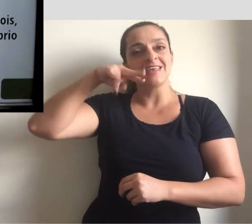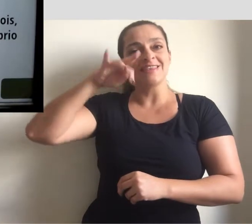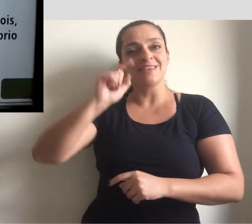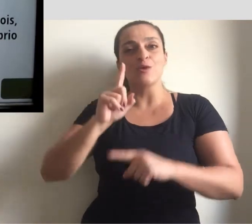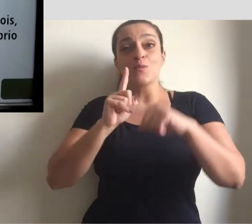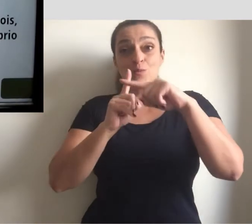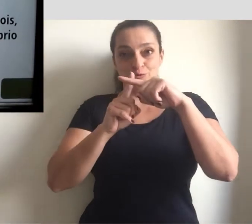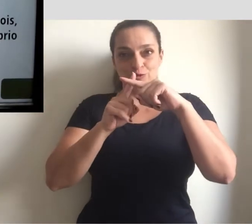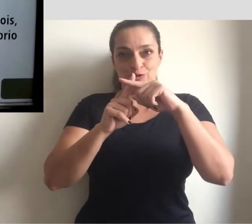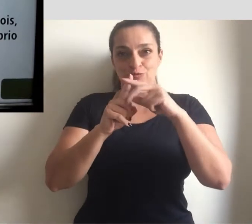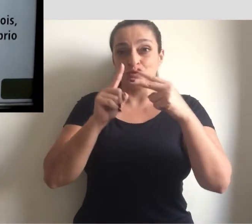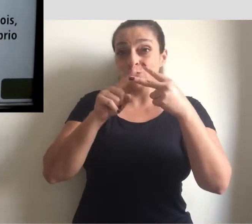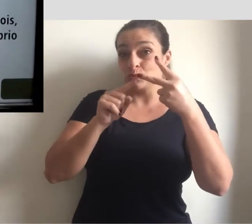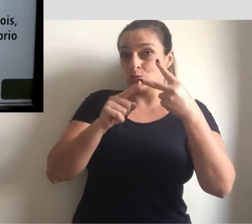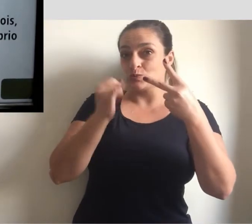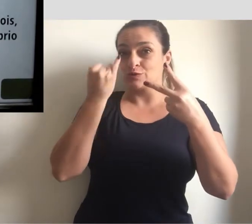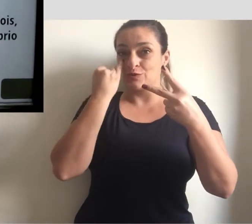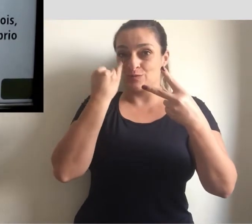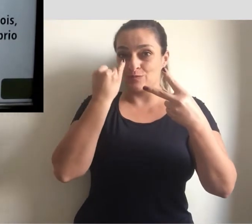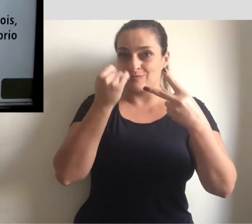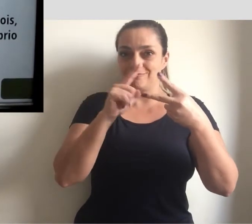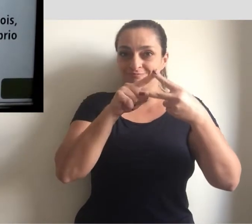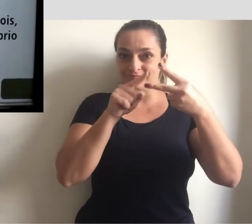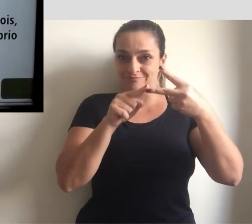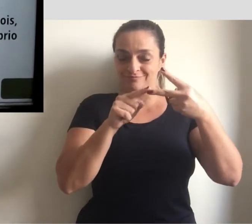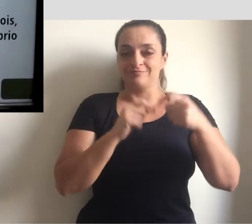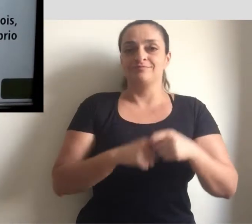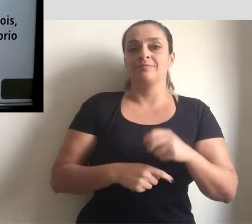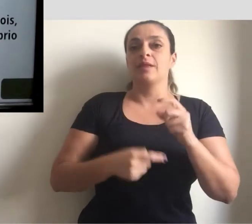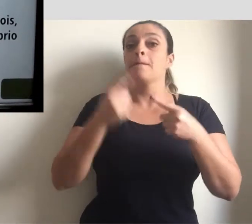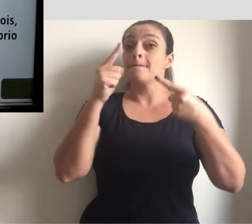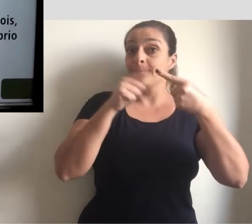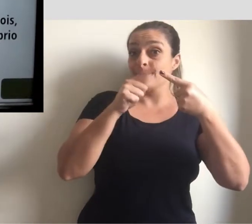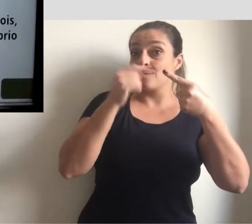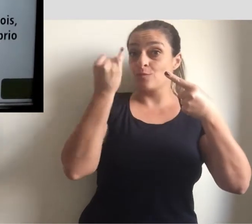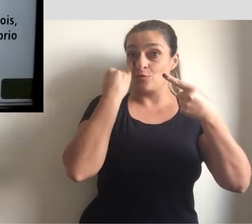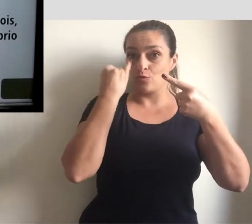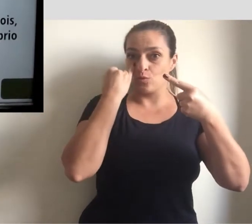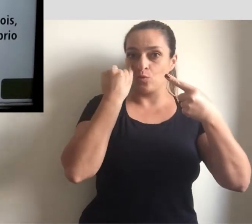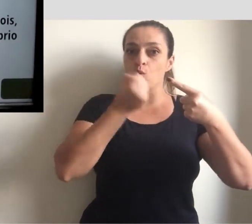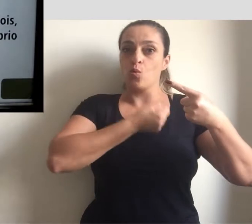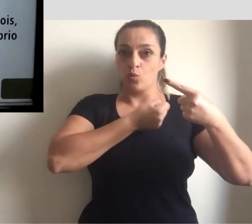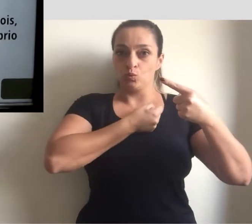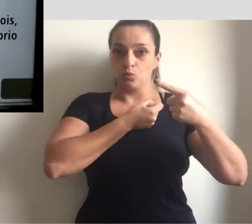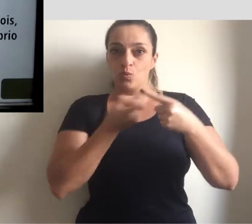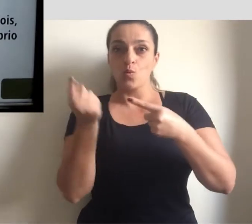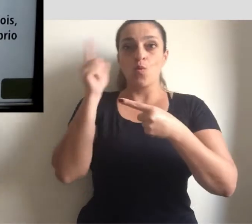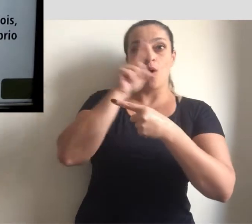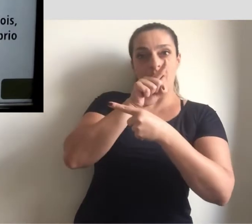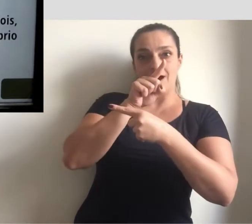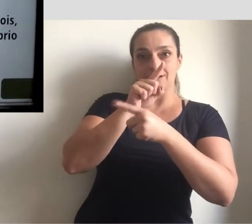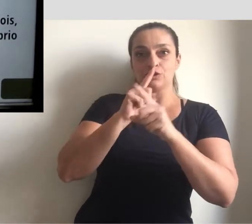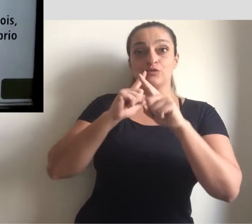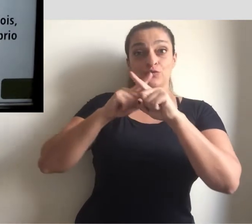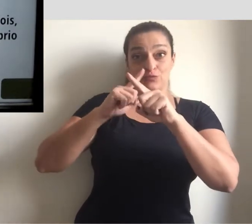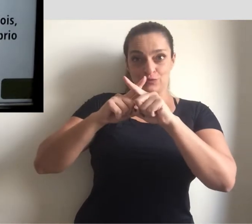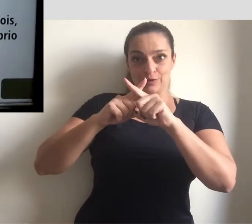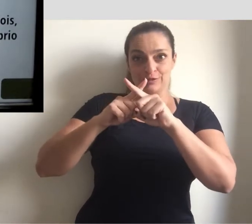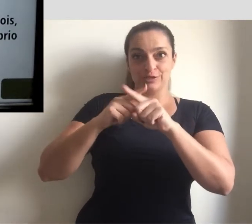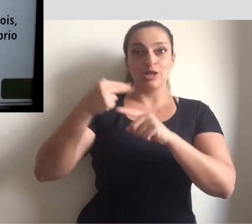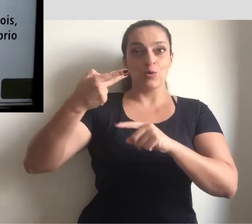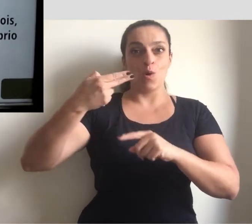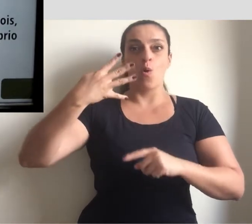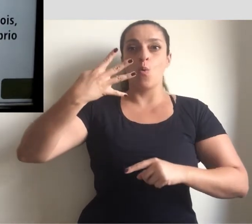para ele. Primeira informação, o produto desse número pelo seu antecessor é igual a